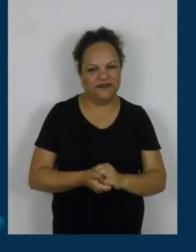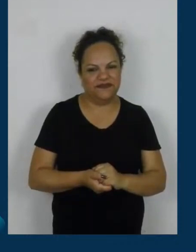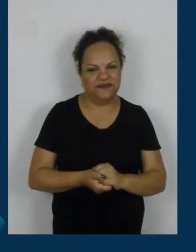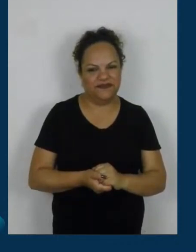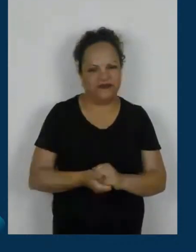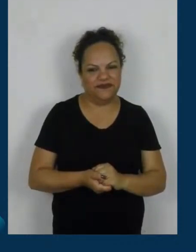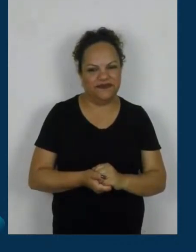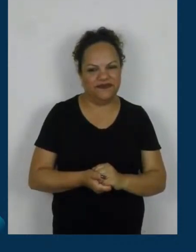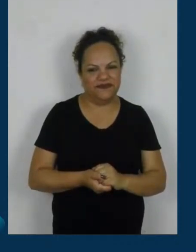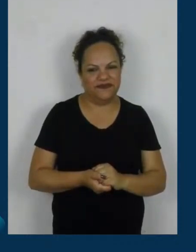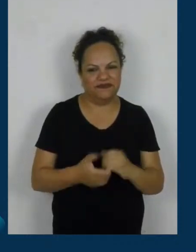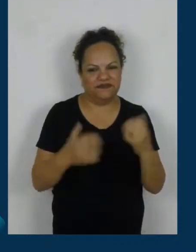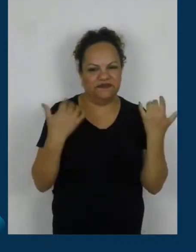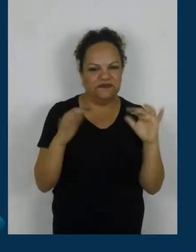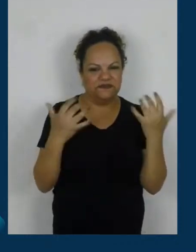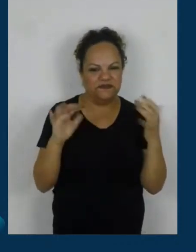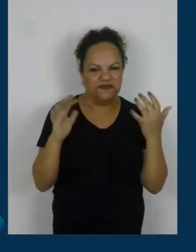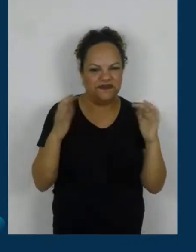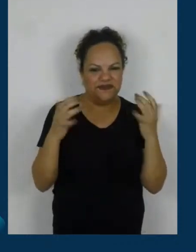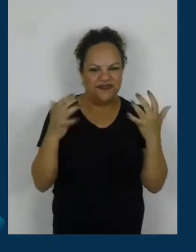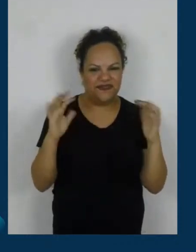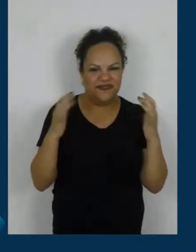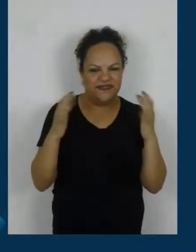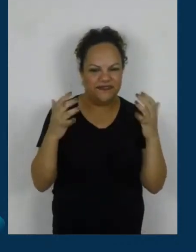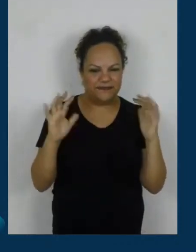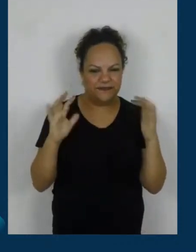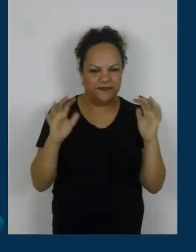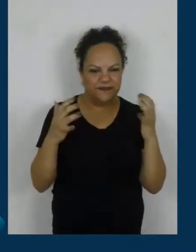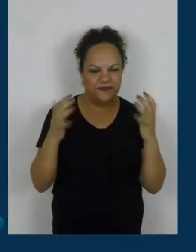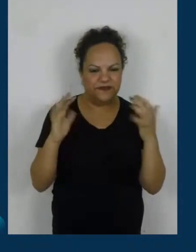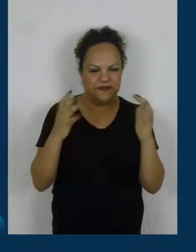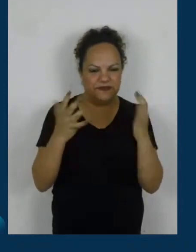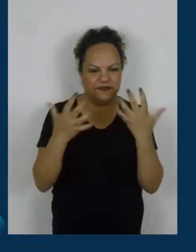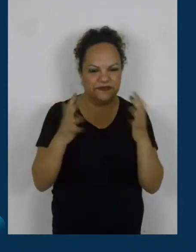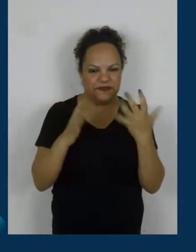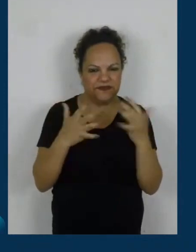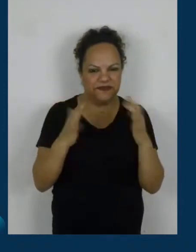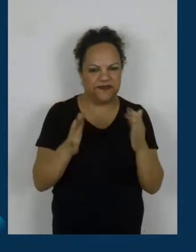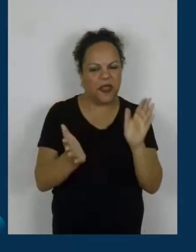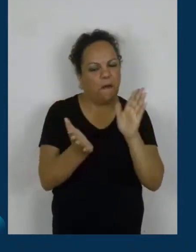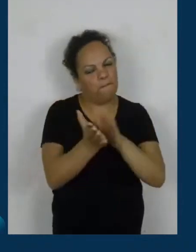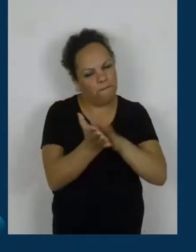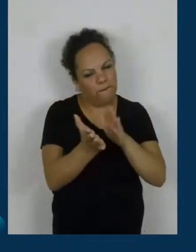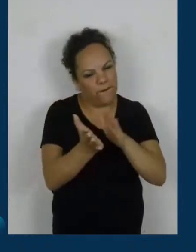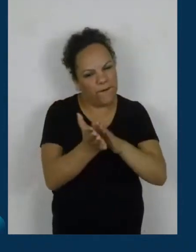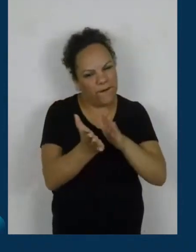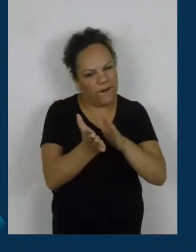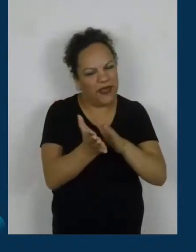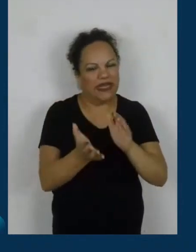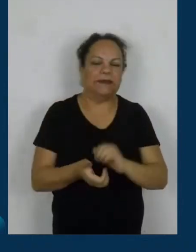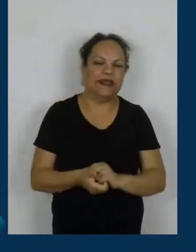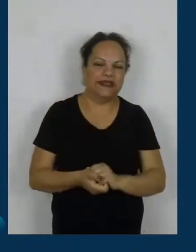Aplausos para eles! Parabéns, parabéns para vocês dois, queridos! Maravilha!